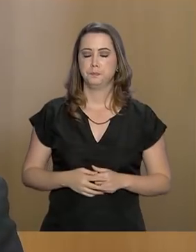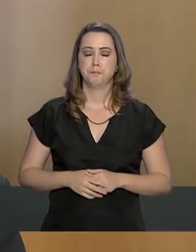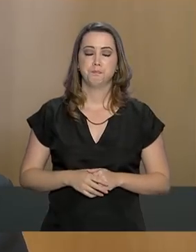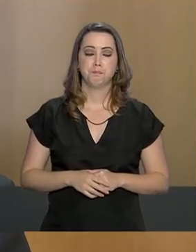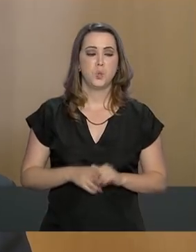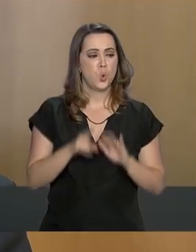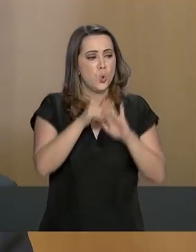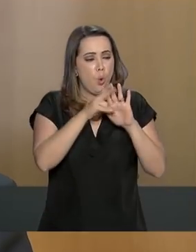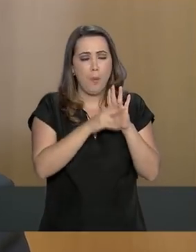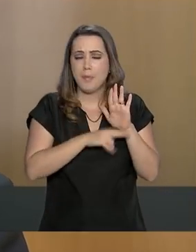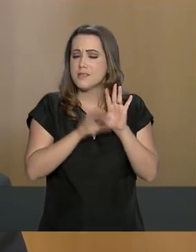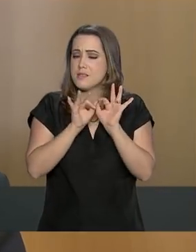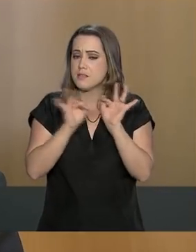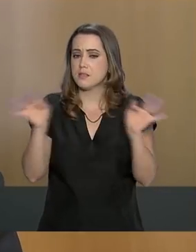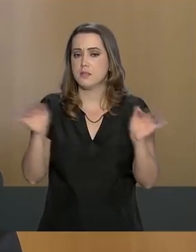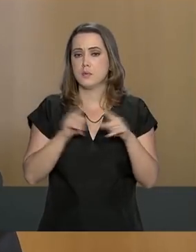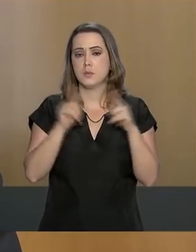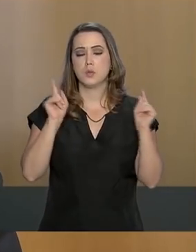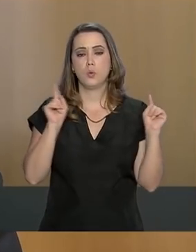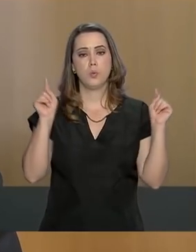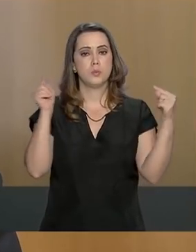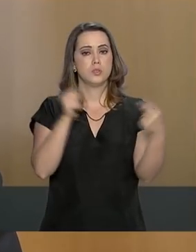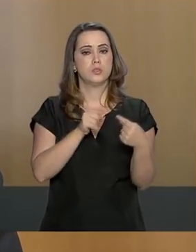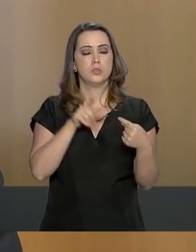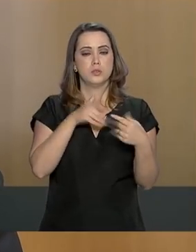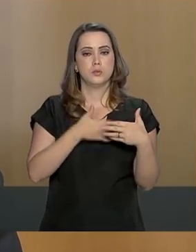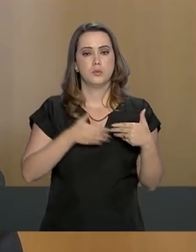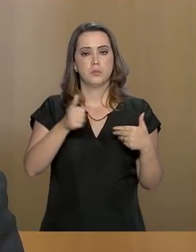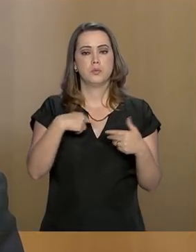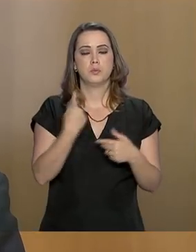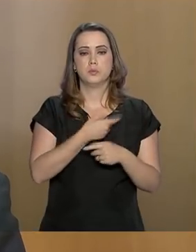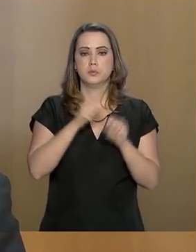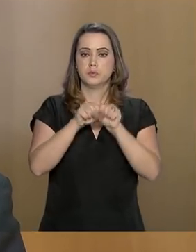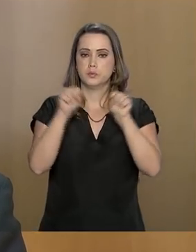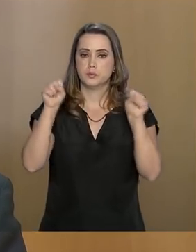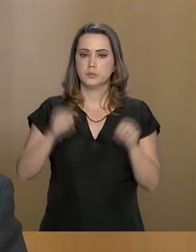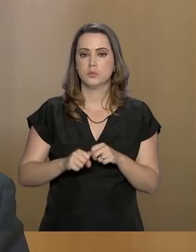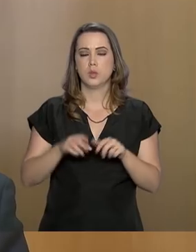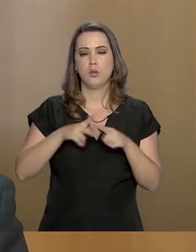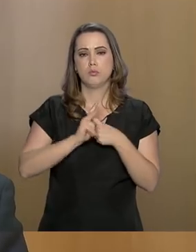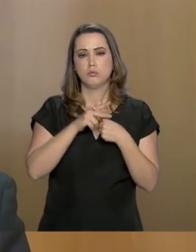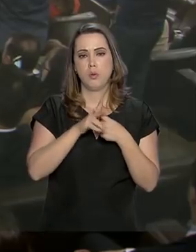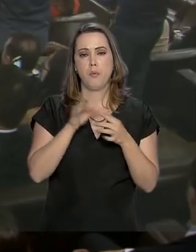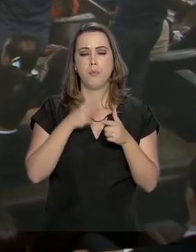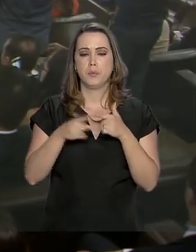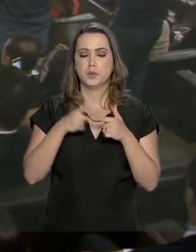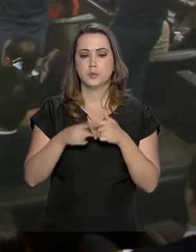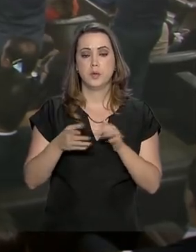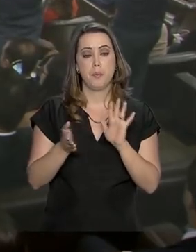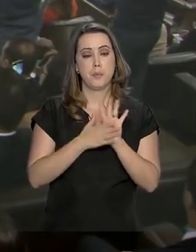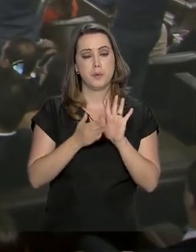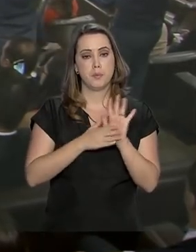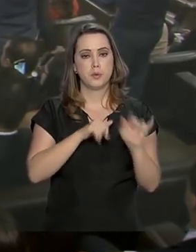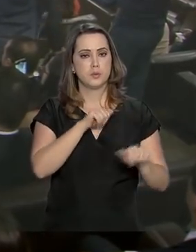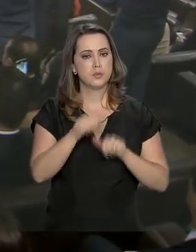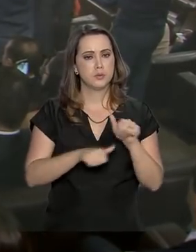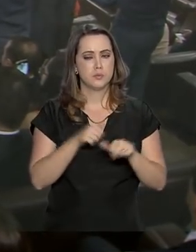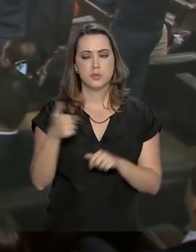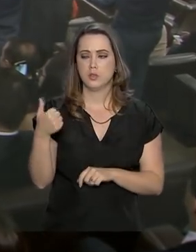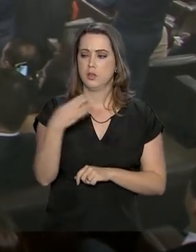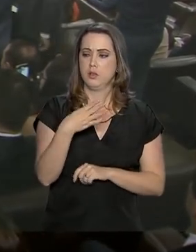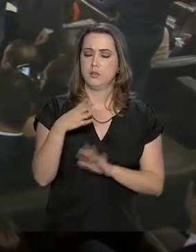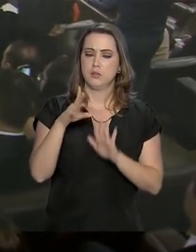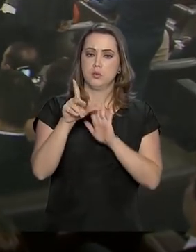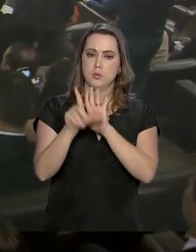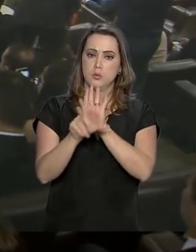simples, mas que visassem aprimorar o nosso sistema e corrigir algumas falhas. A proposta altera 14